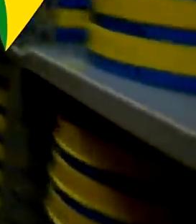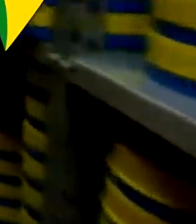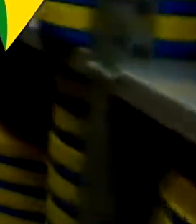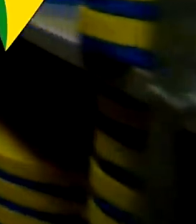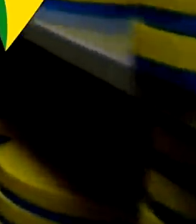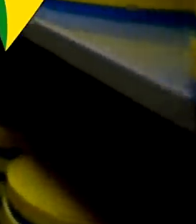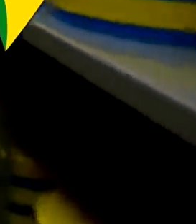Transcrição e Negri Transcrição Negri